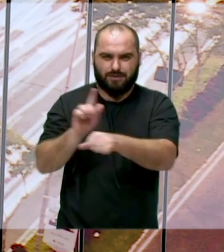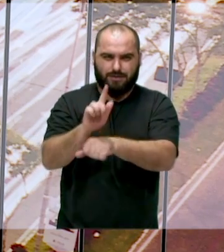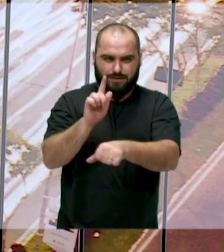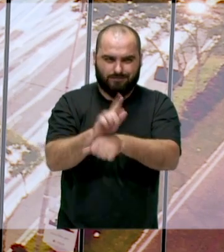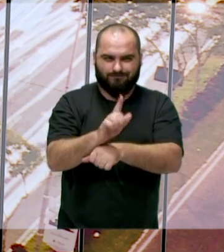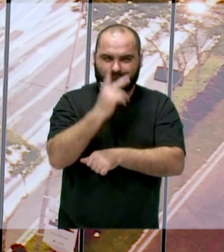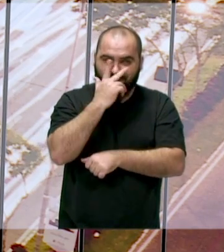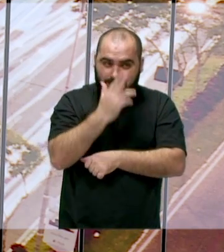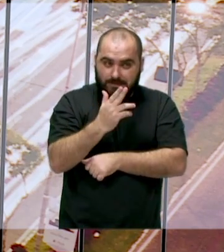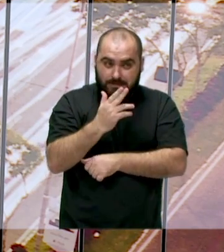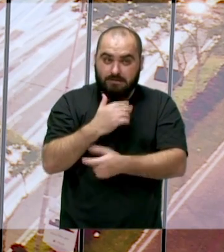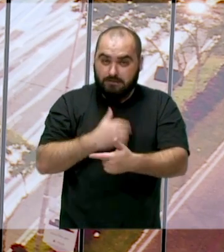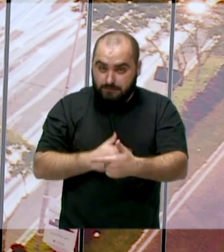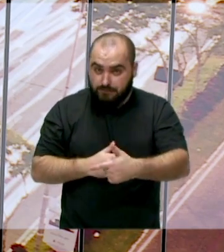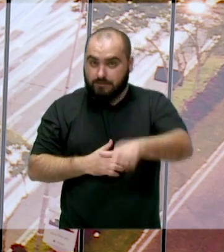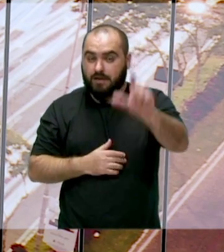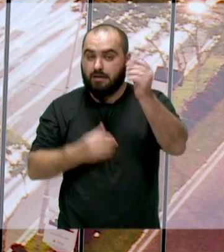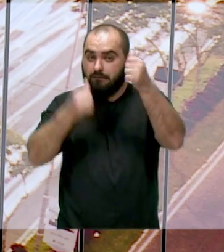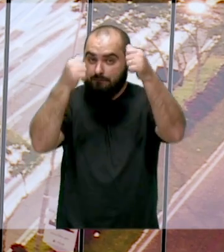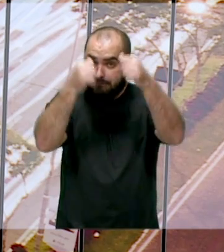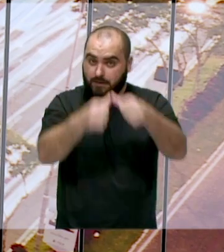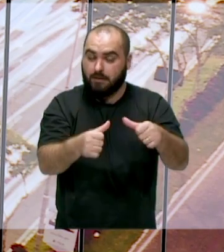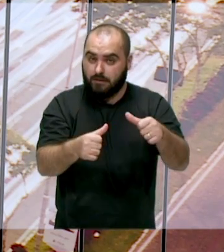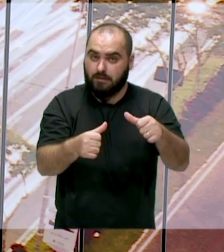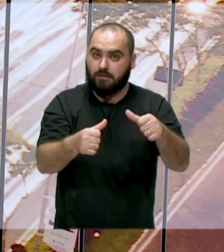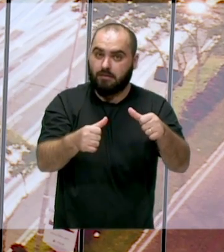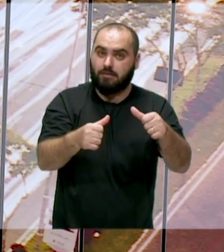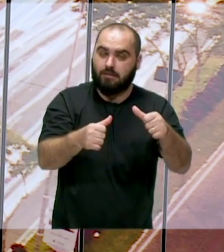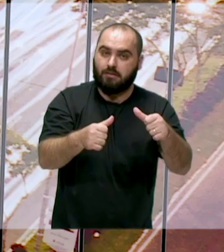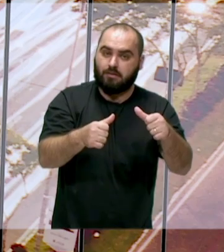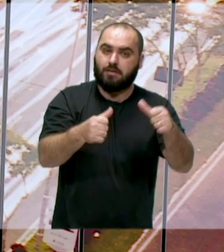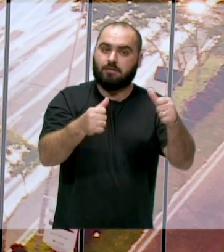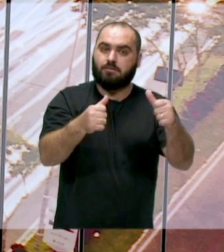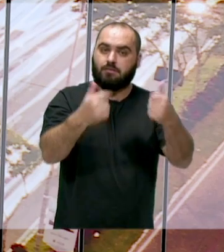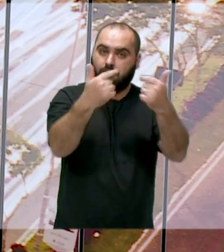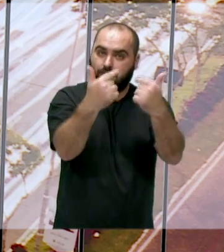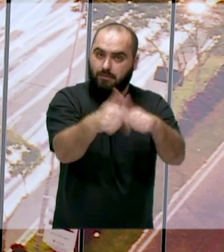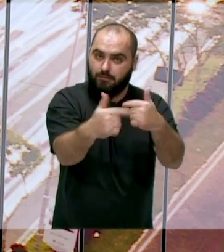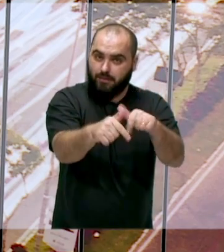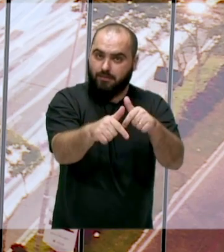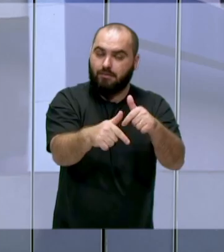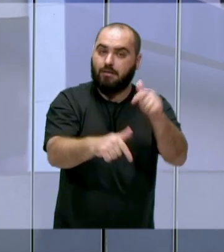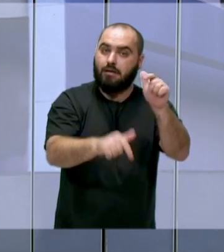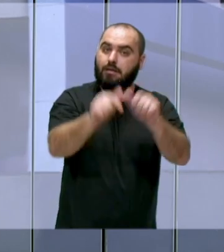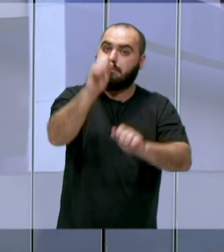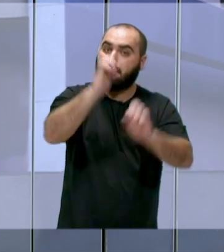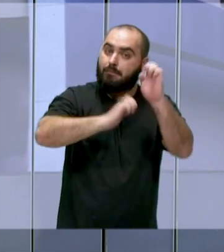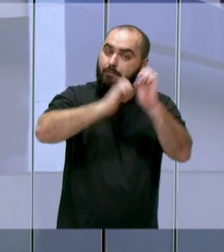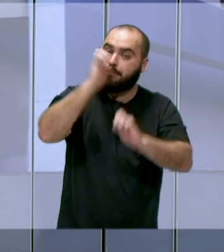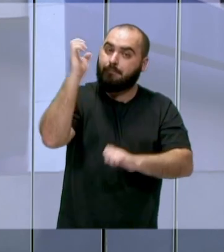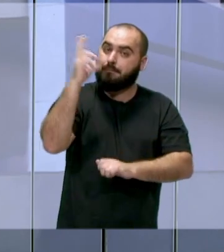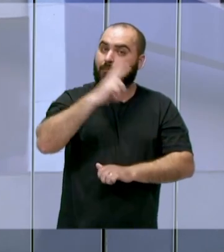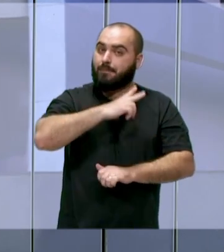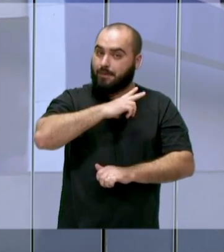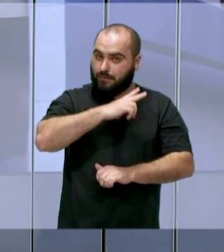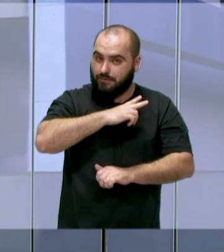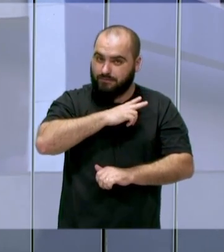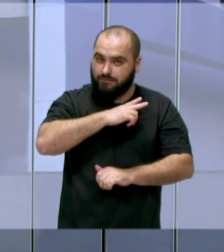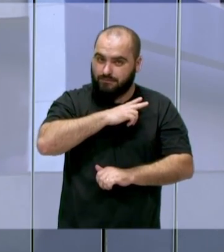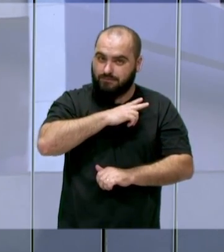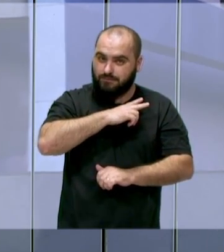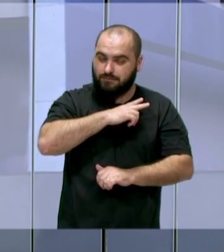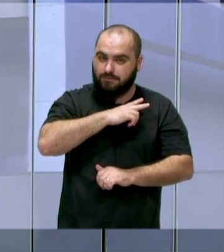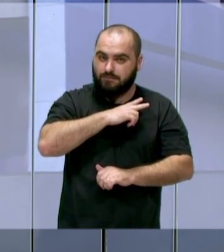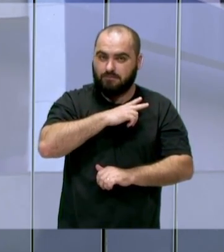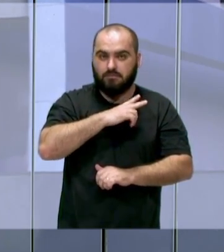né? Provavelmente será tocado por uma empresa privada e um modelo que